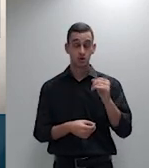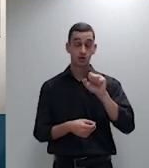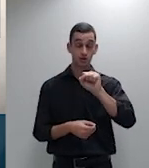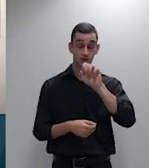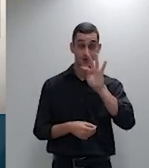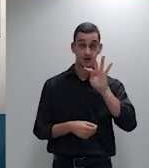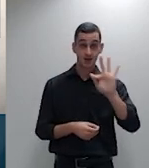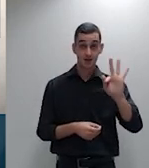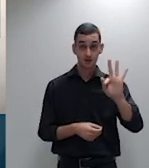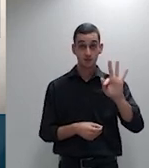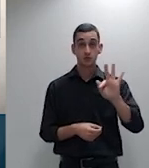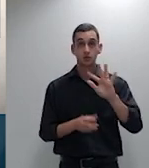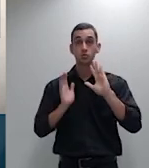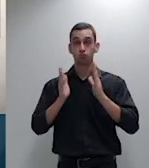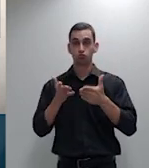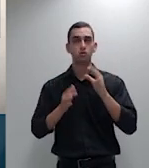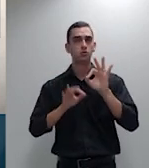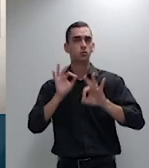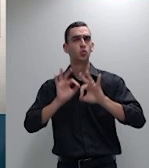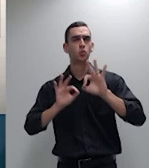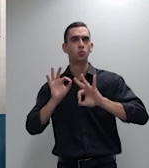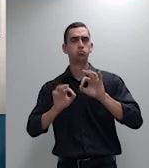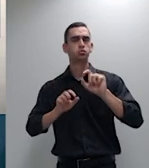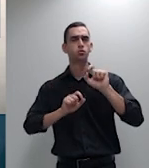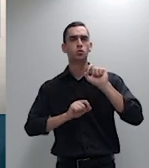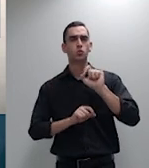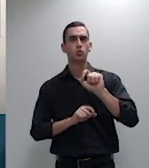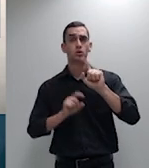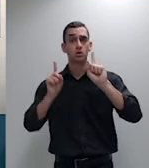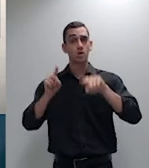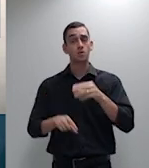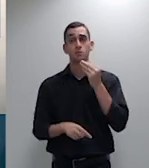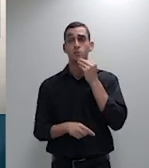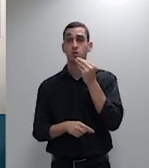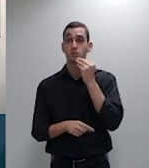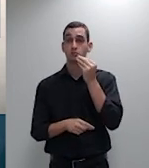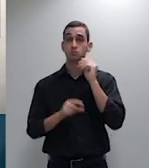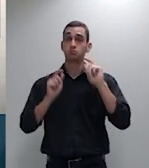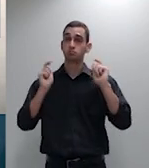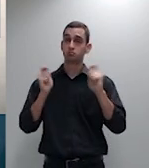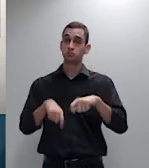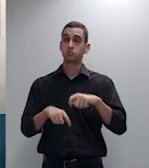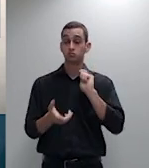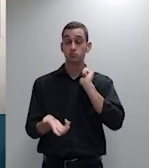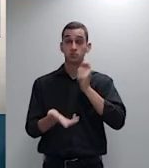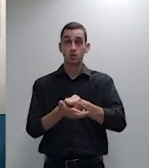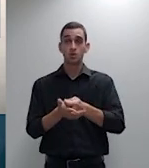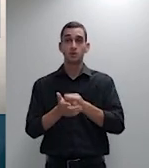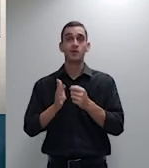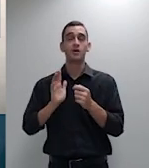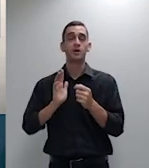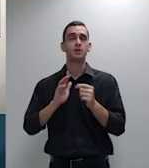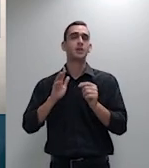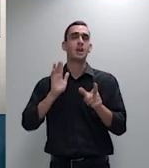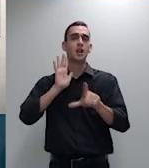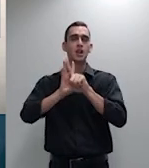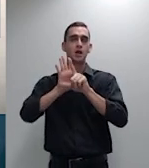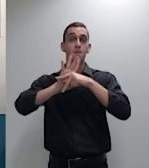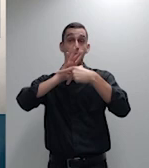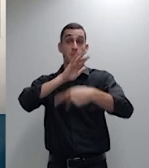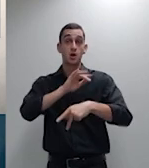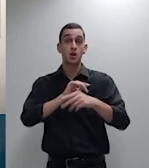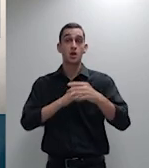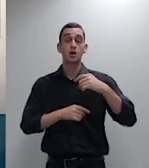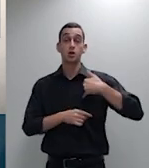possibilidade de aplicação retroativa do estatuto do idoso e aqui no